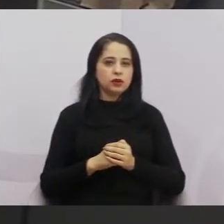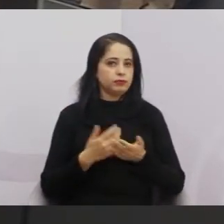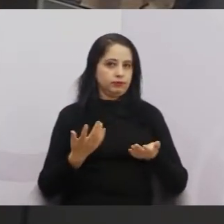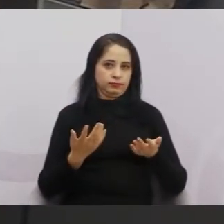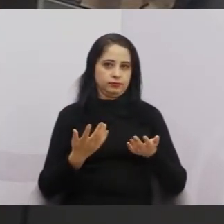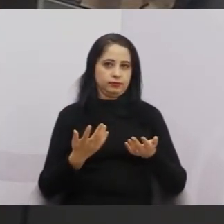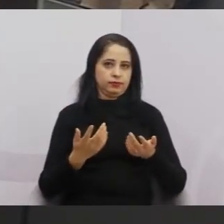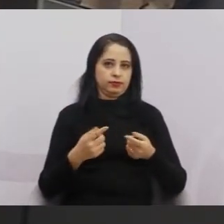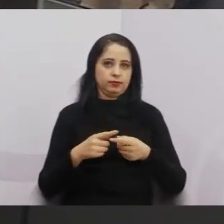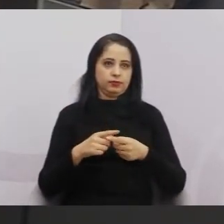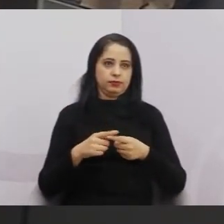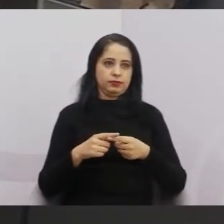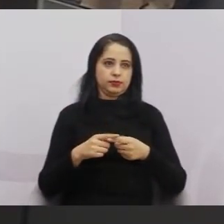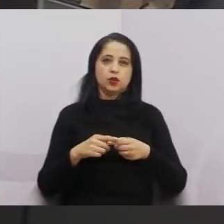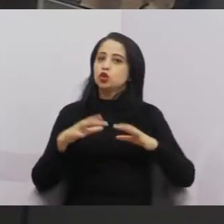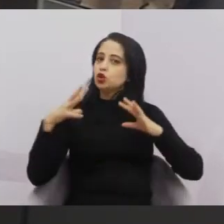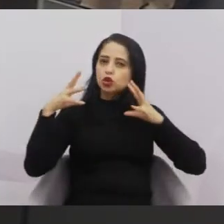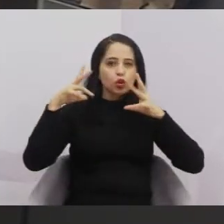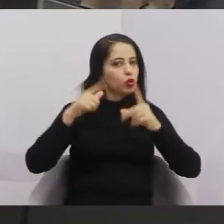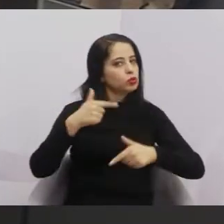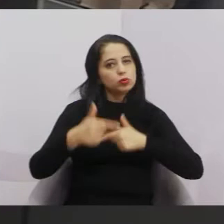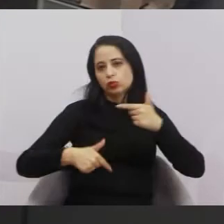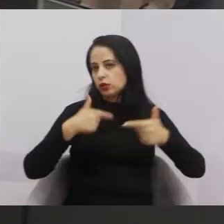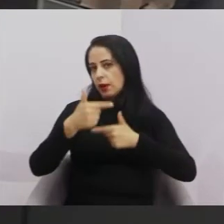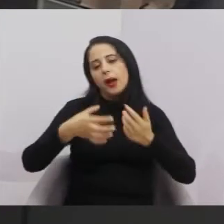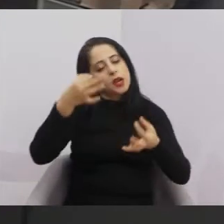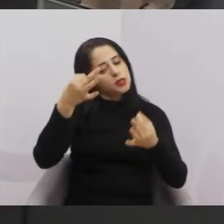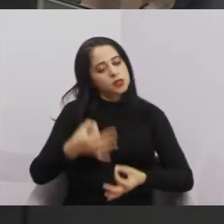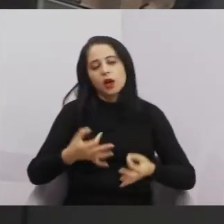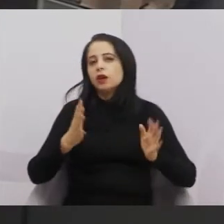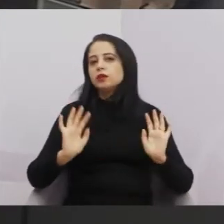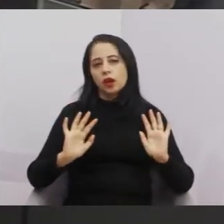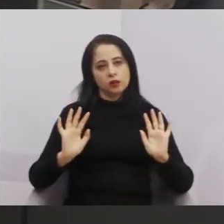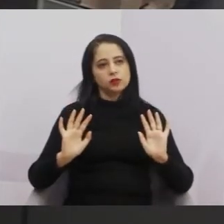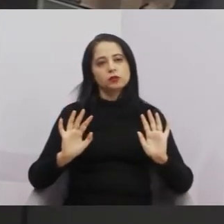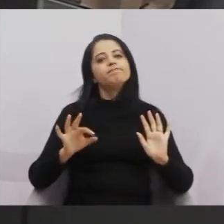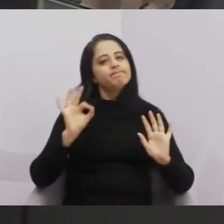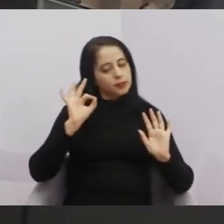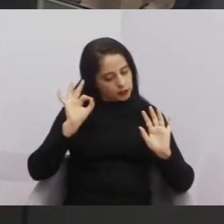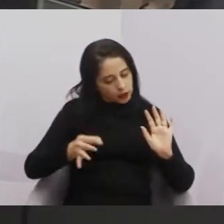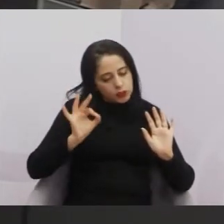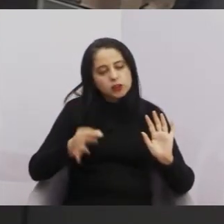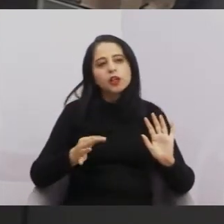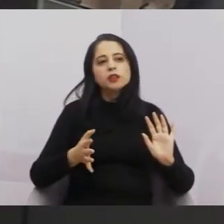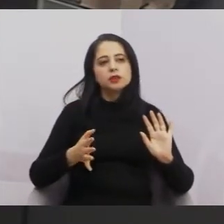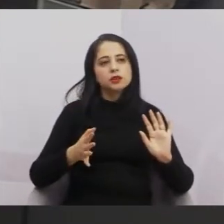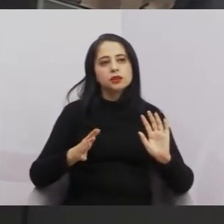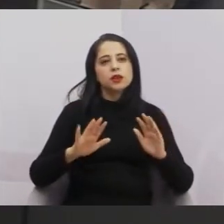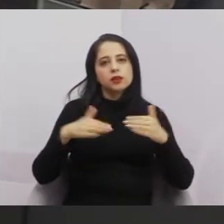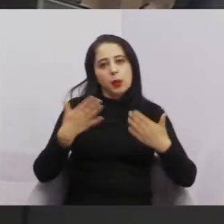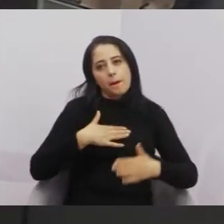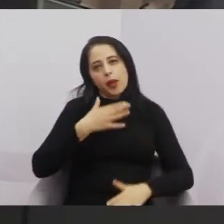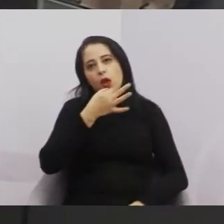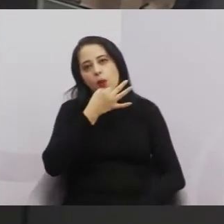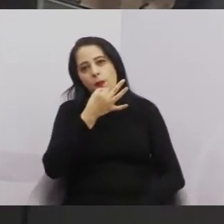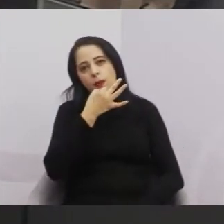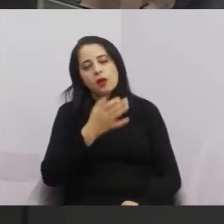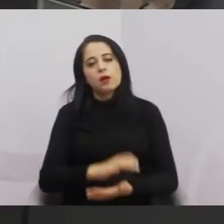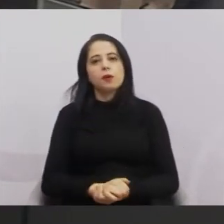trabalho mais que qualquer pessoa. Aqui todo mundo trabalha, tenho certeza, e que trabalham muito. Está bom? Então, essa é a minha opinião.